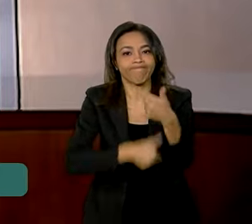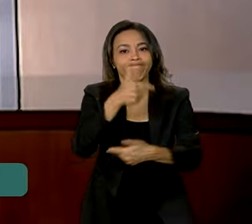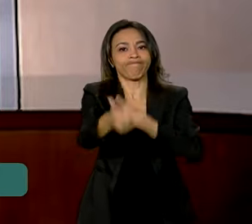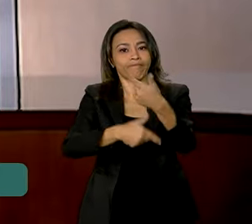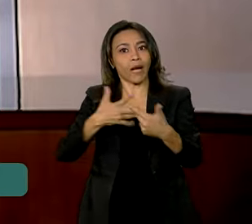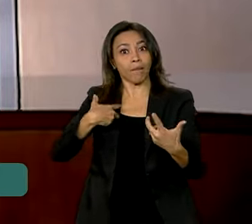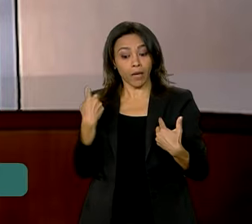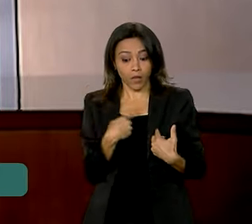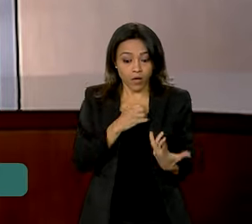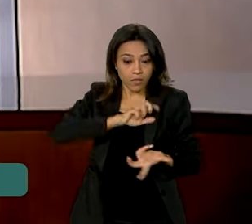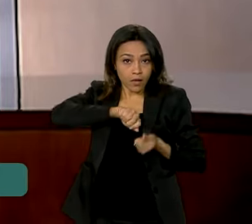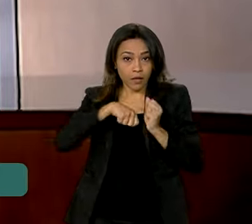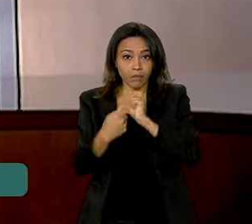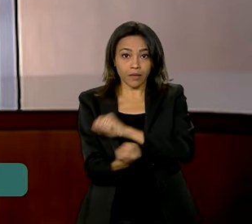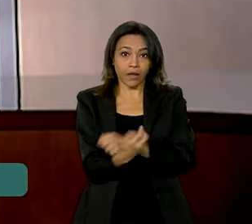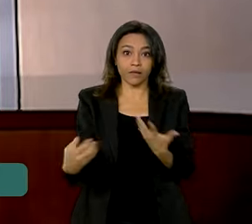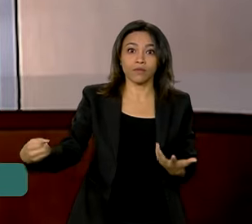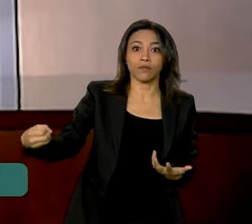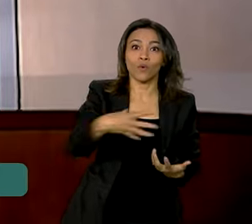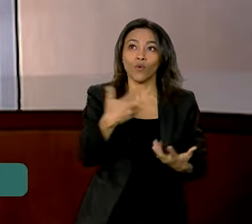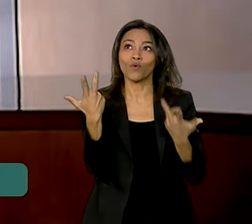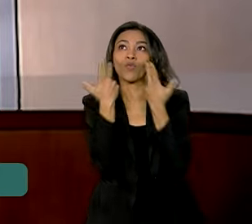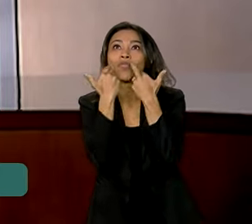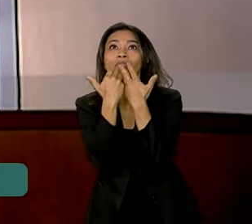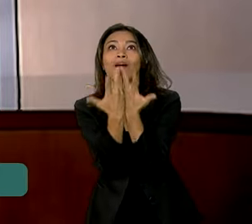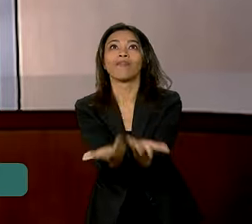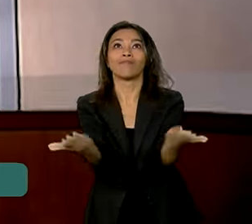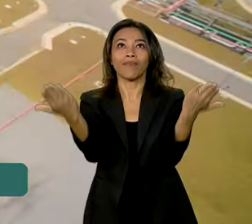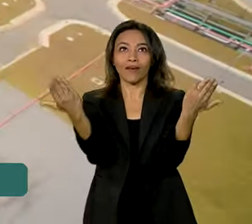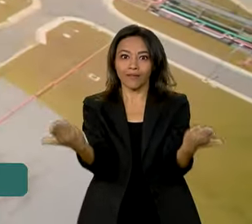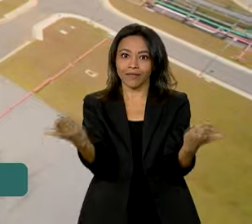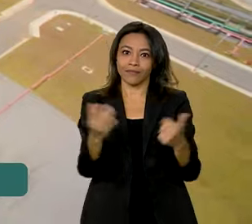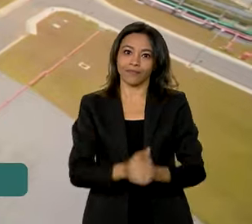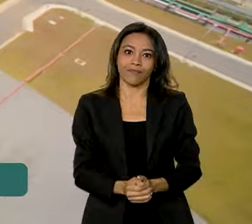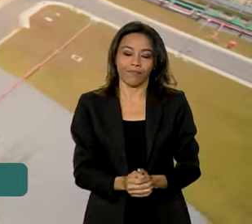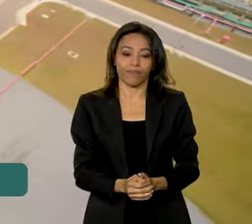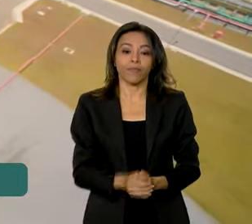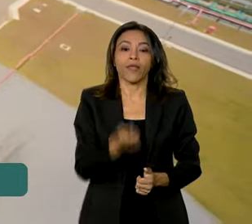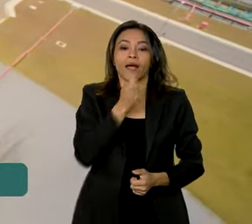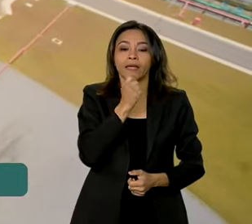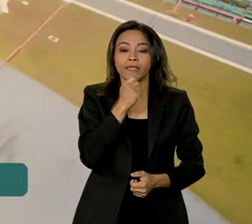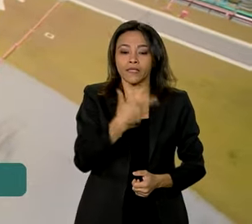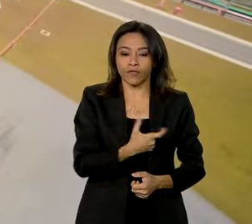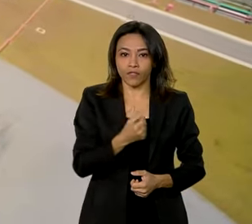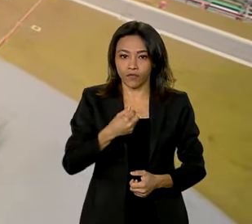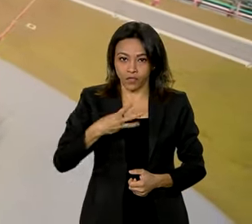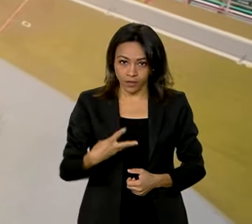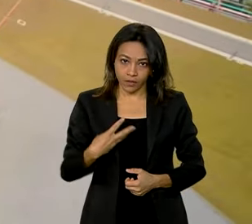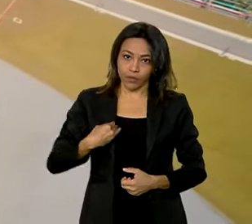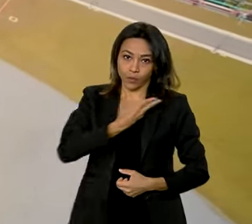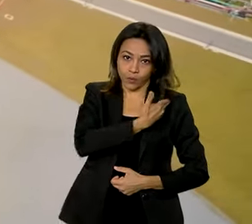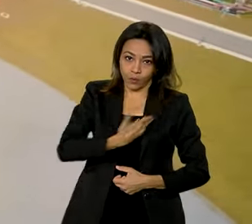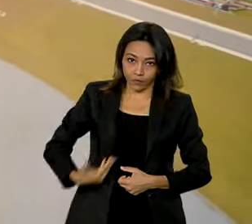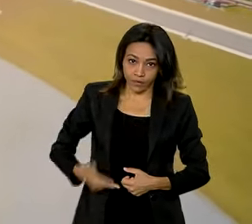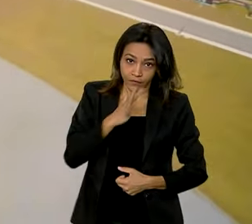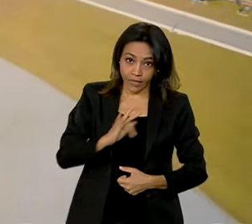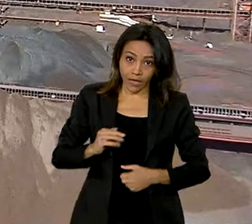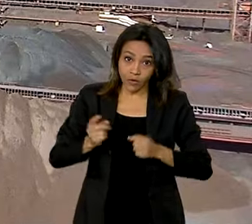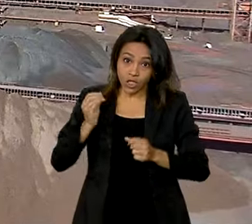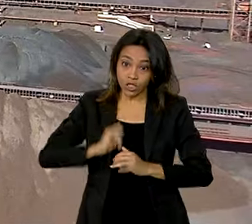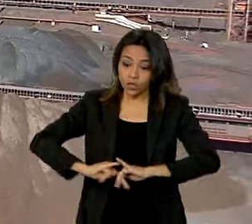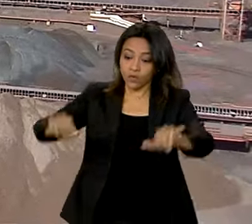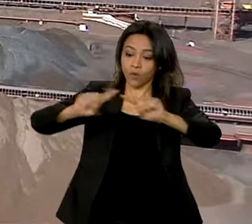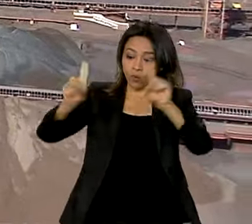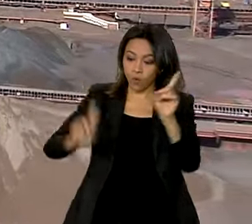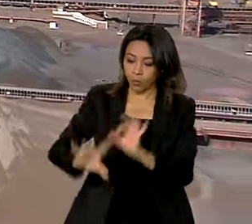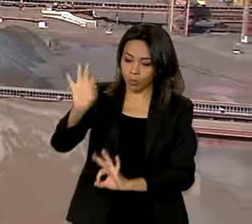nos adaptar a esse novo normal, como costumamos dizer. Ainda em 2023, o governo federal lançou o Plano Clima.